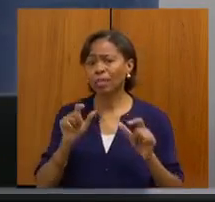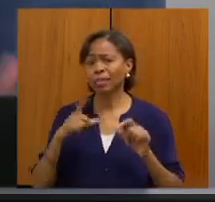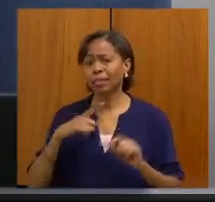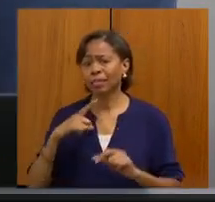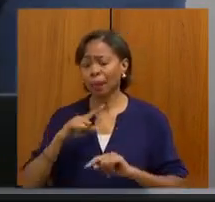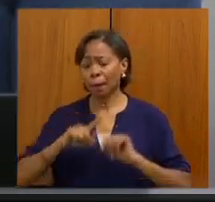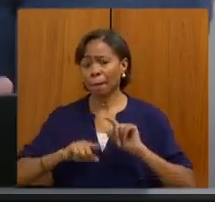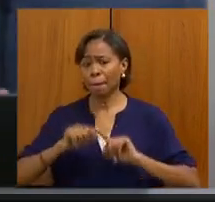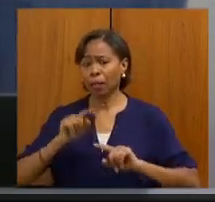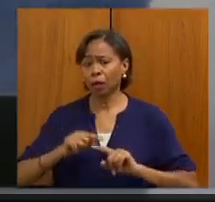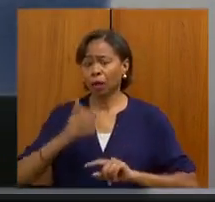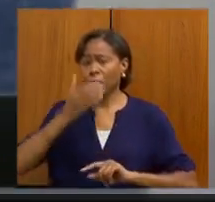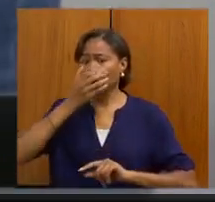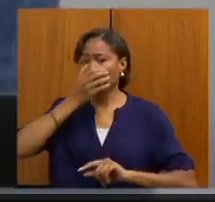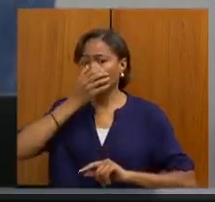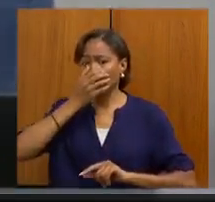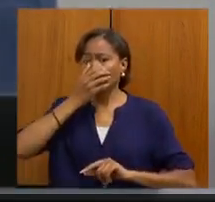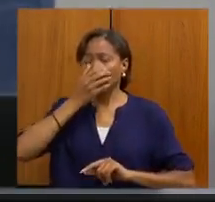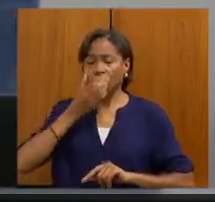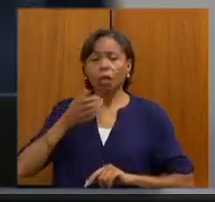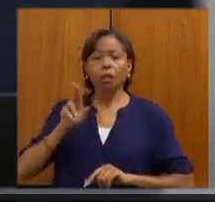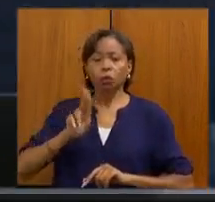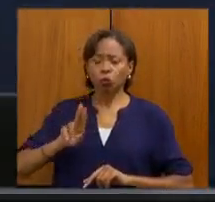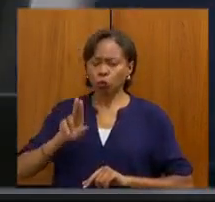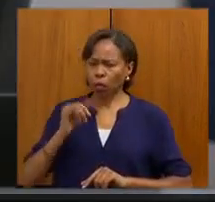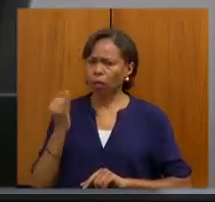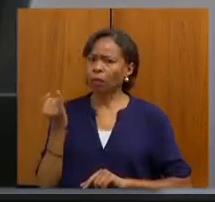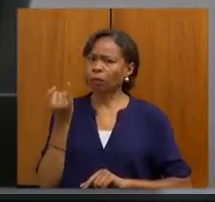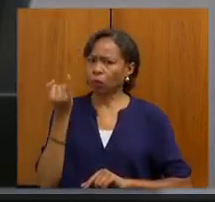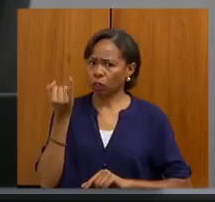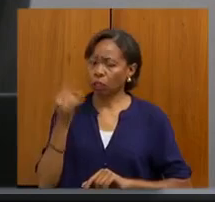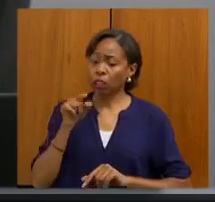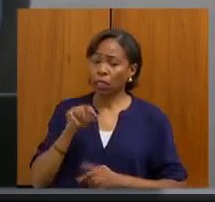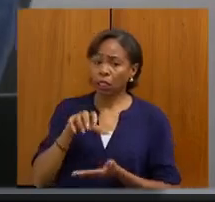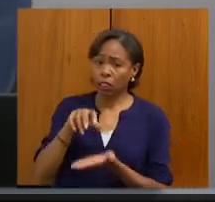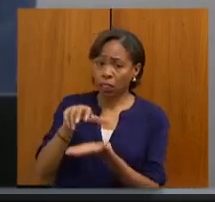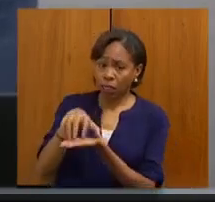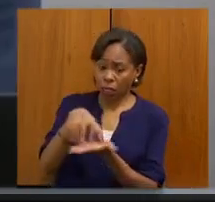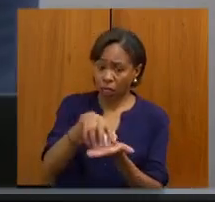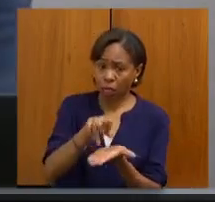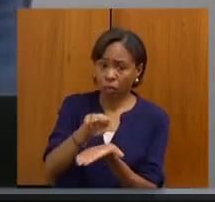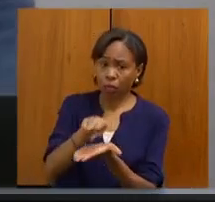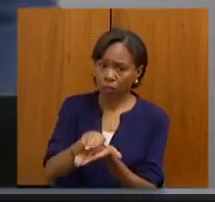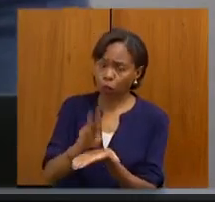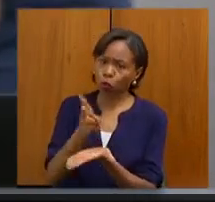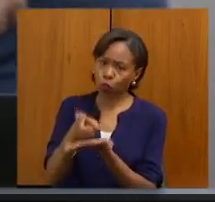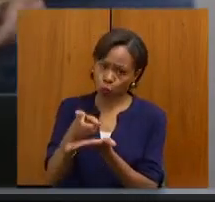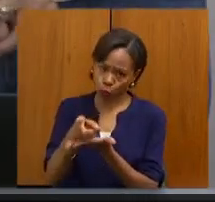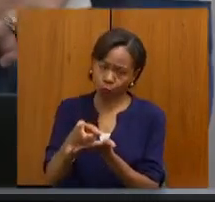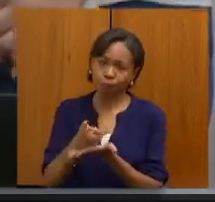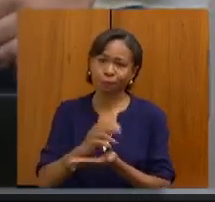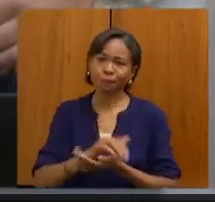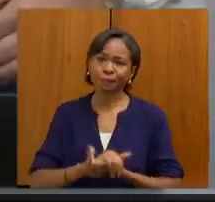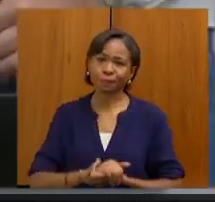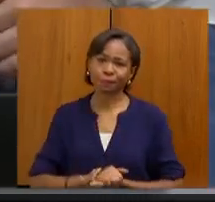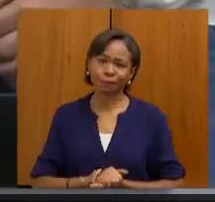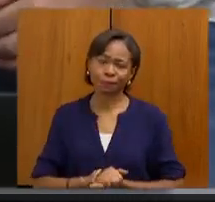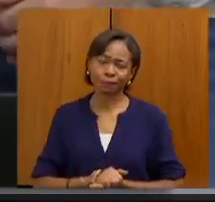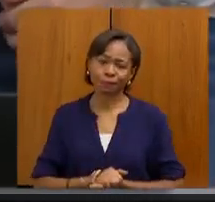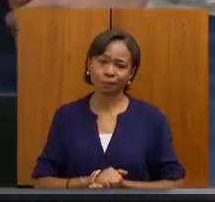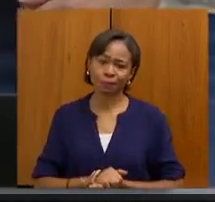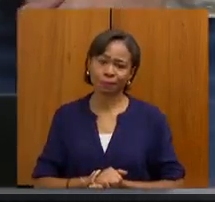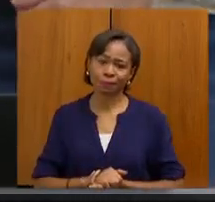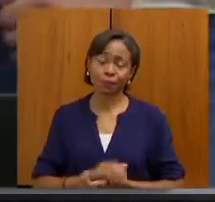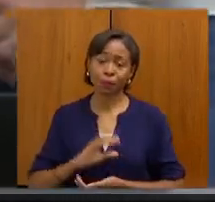esses leitos que foram ampliados deverão ser mantidos. Quero aqui também agora registrar a presença do